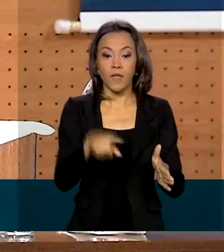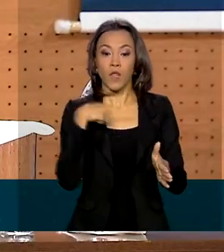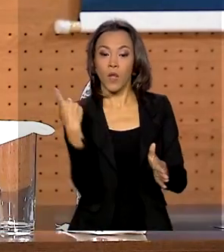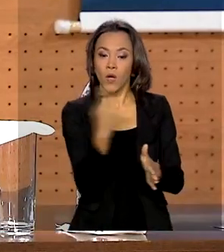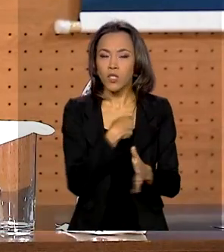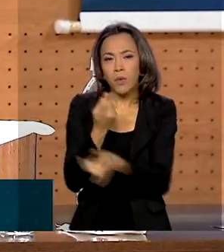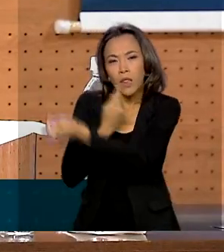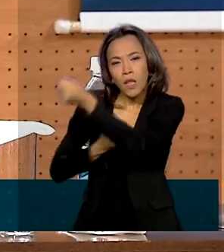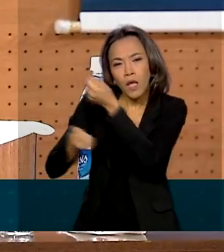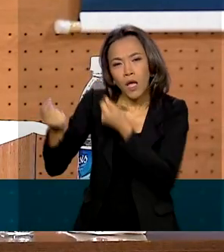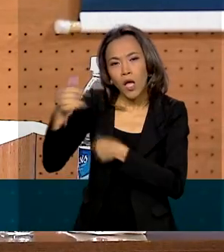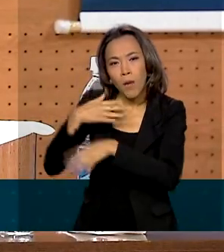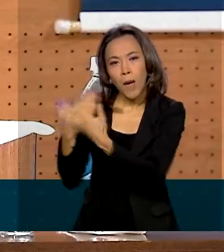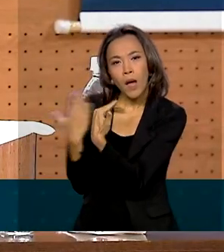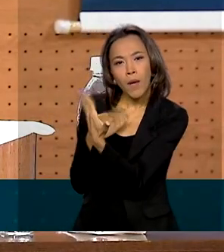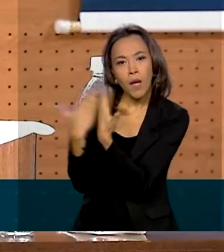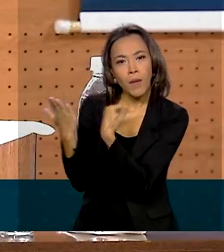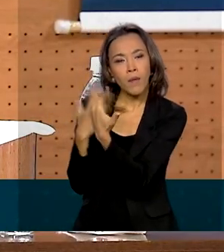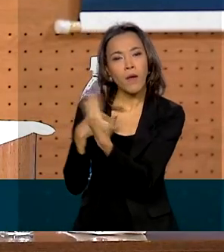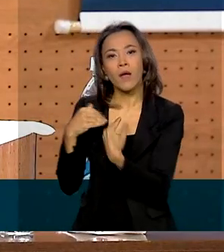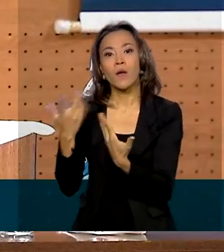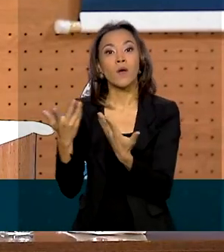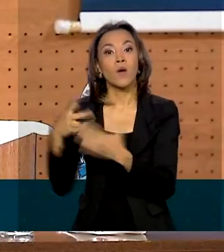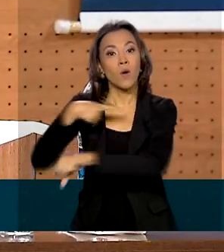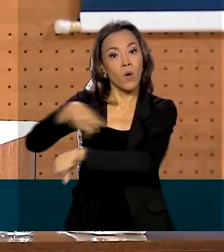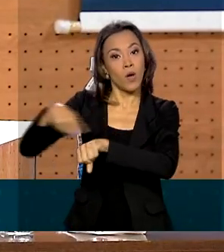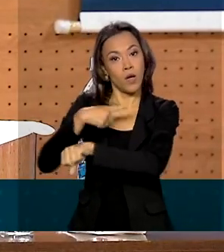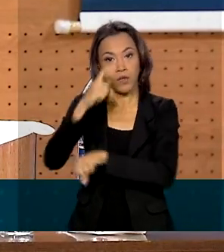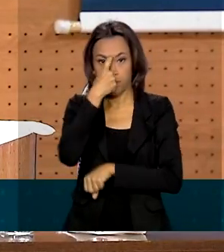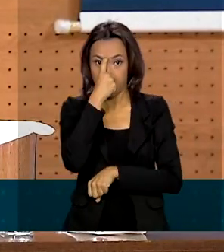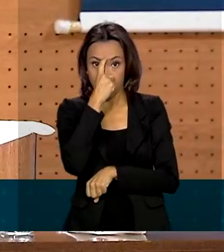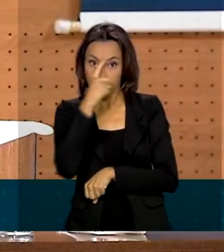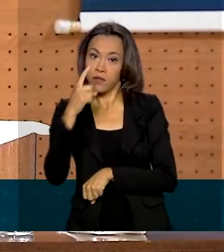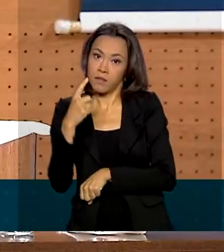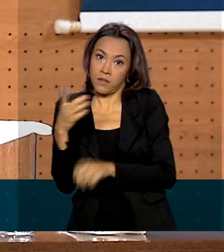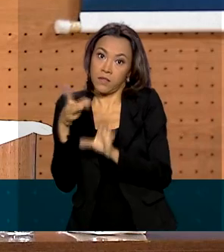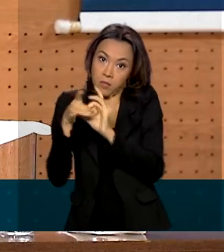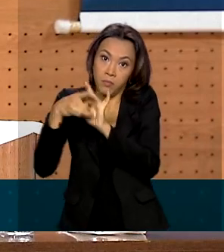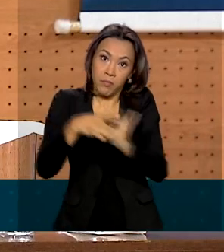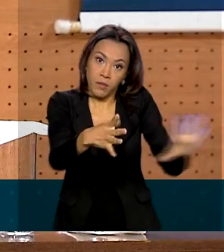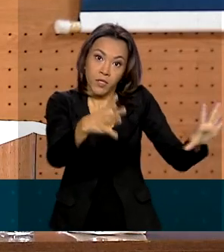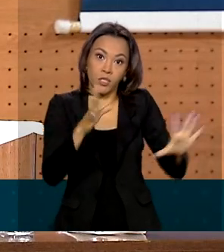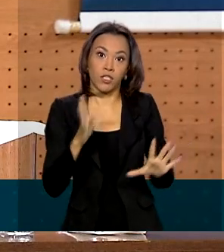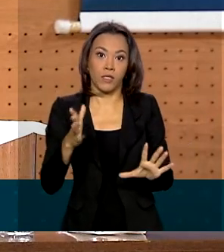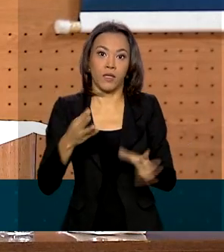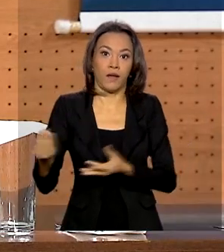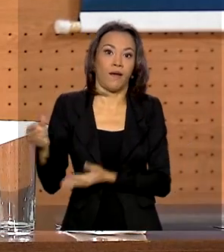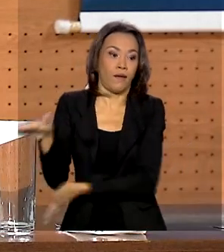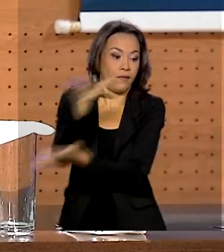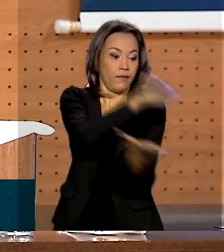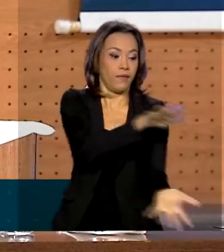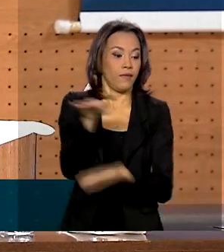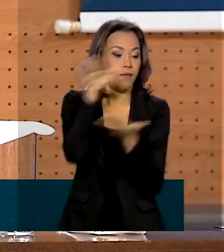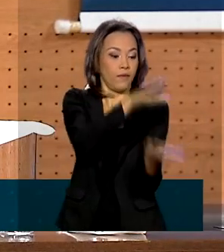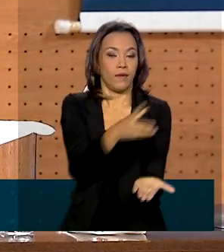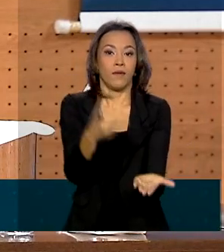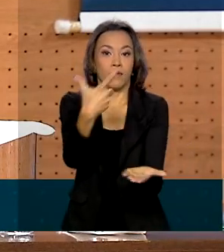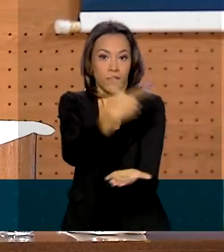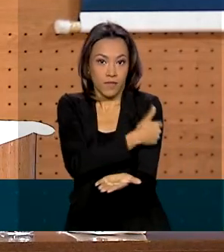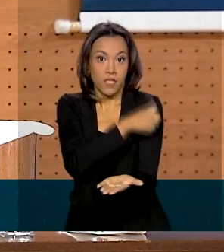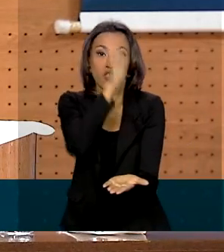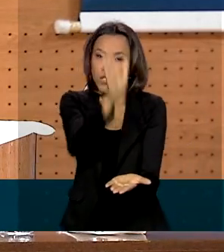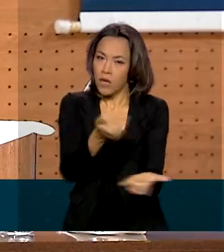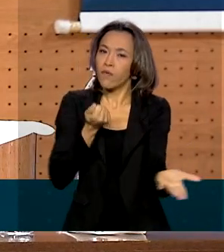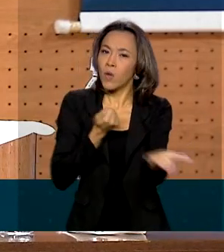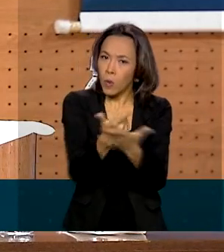diplomáticas para que seja autorizada a entrega. Já está comprada, com documento de exportação